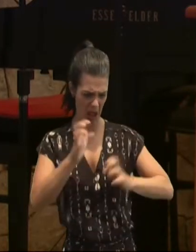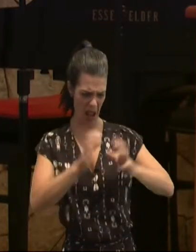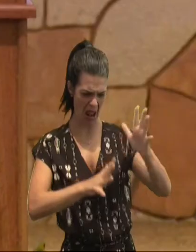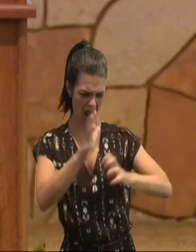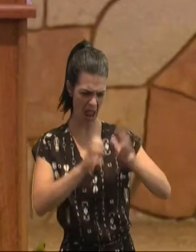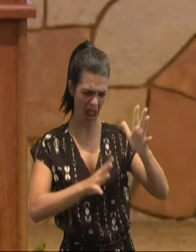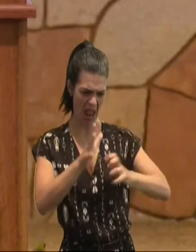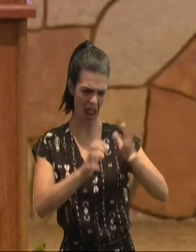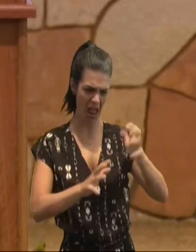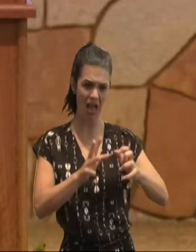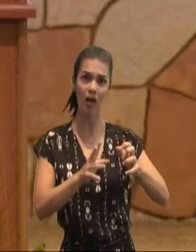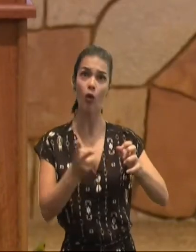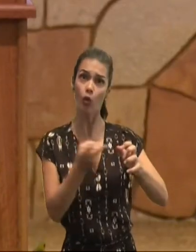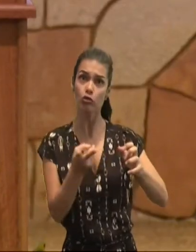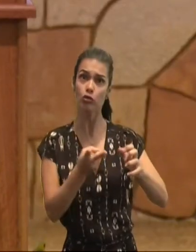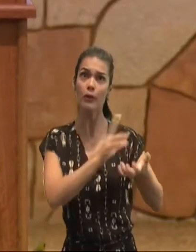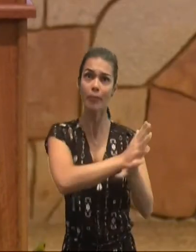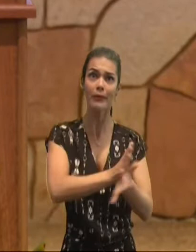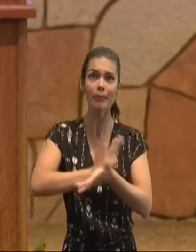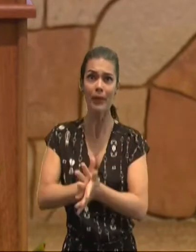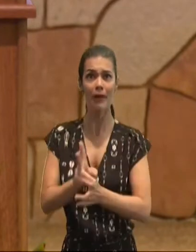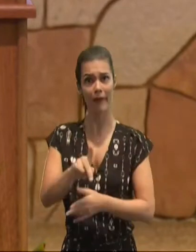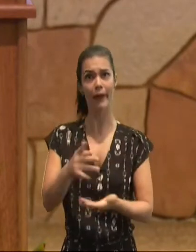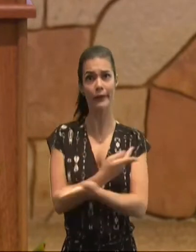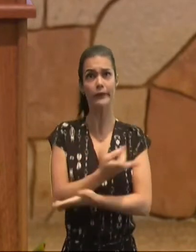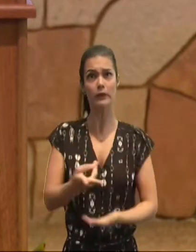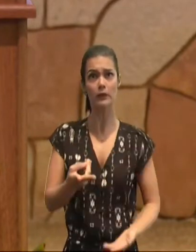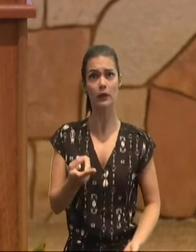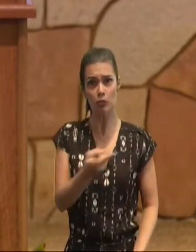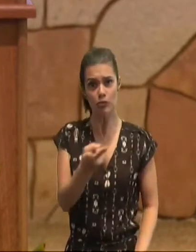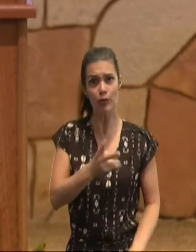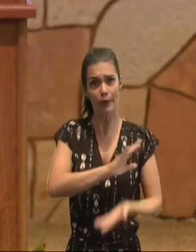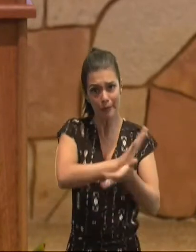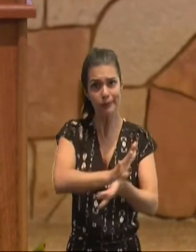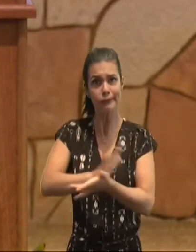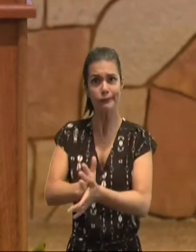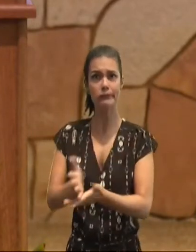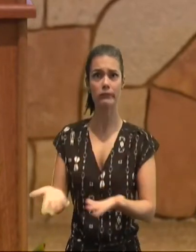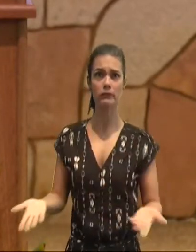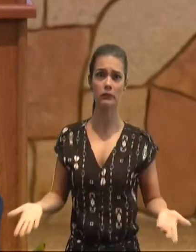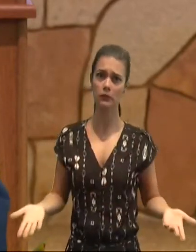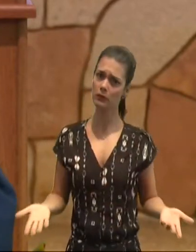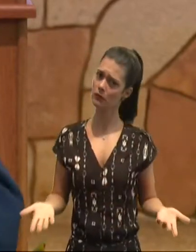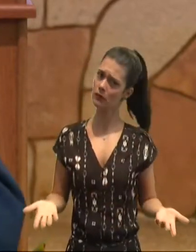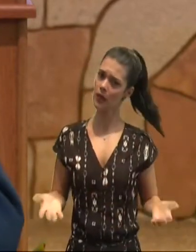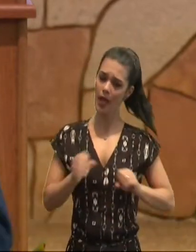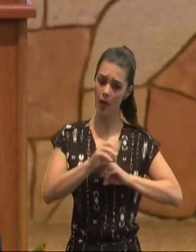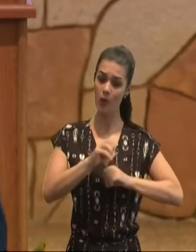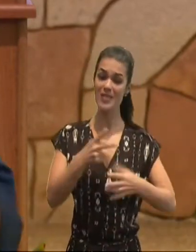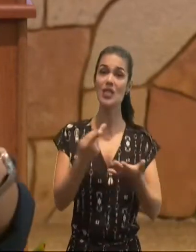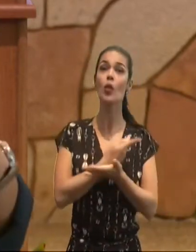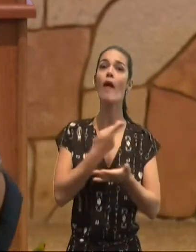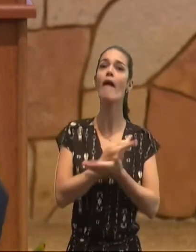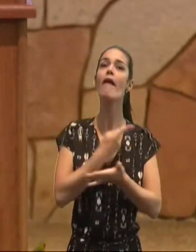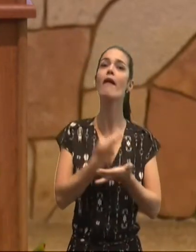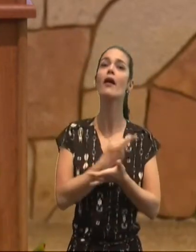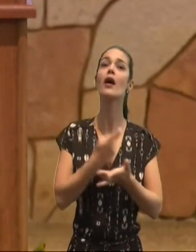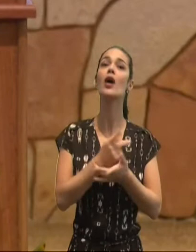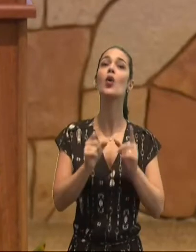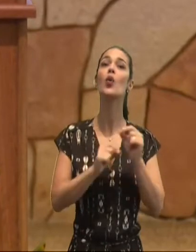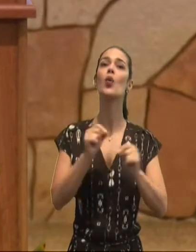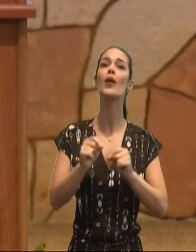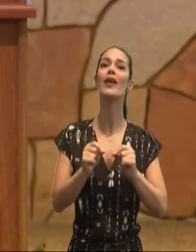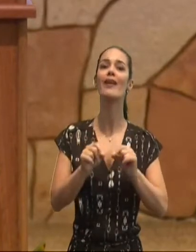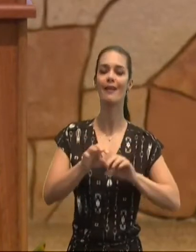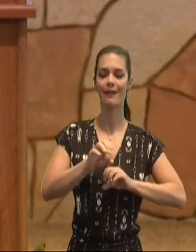mutuamente destruídos, esse ensino, o errado, que se inseriu, no meio da igreja, eles estavam causando